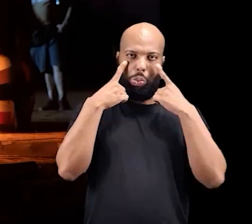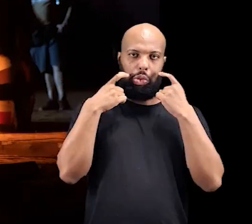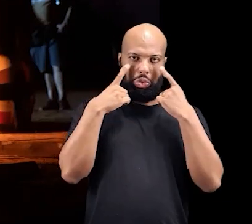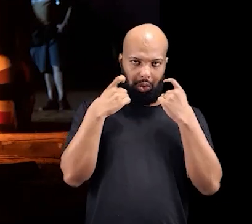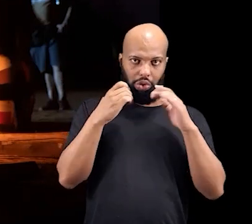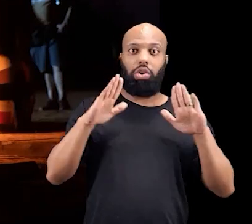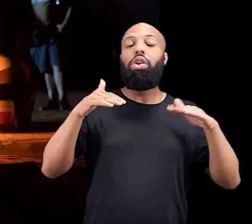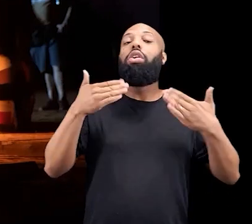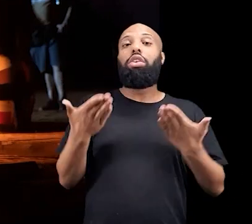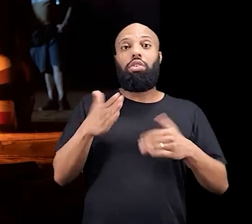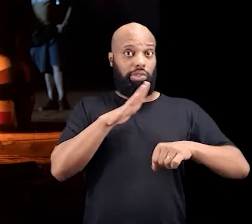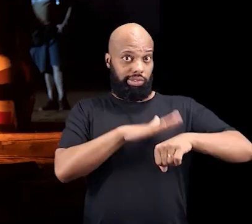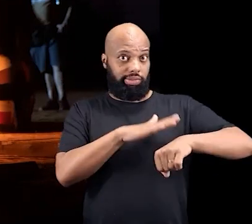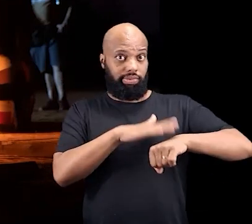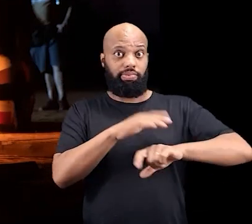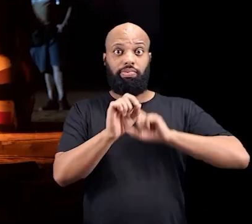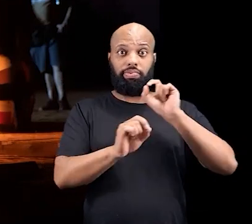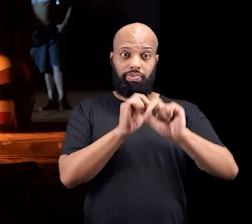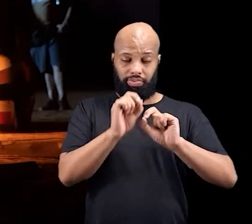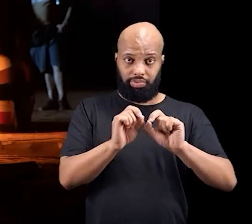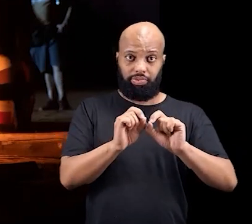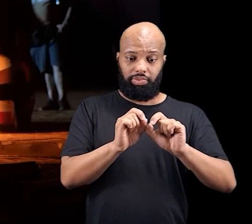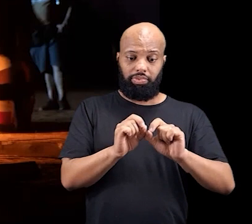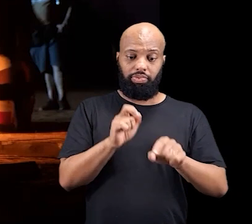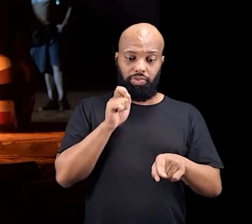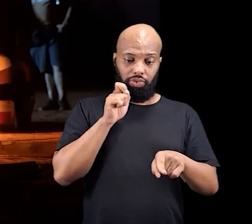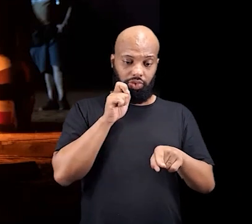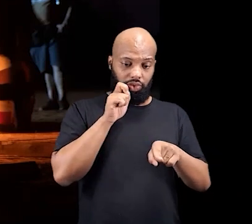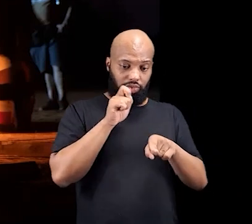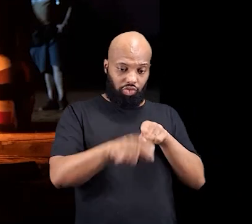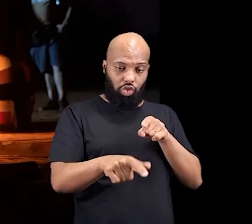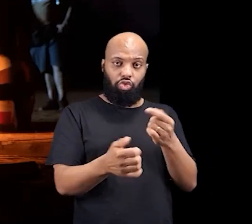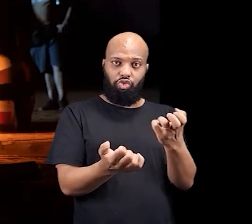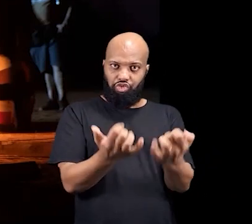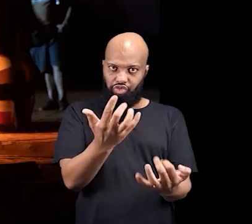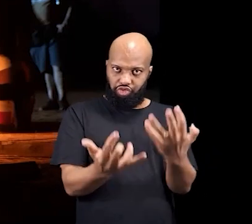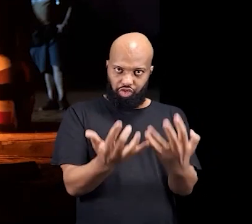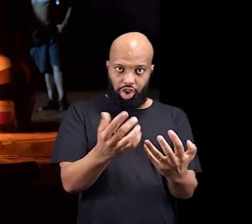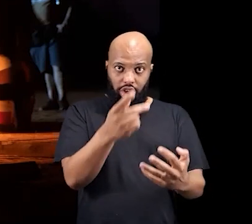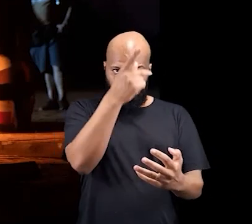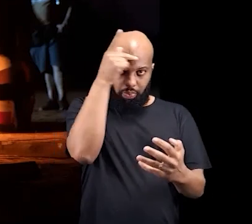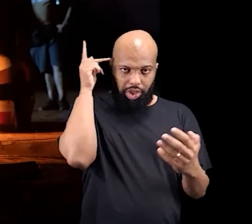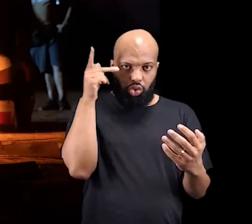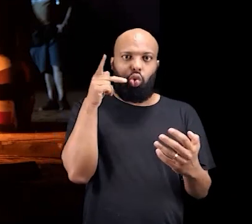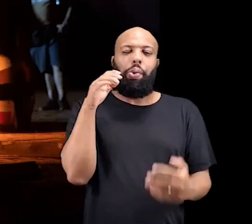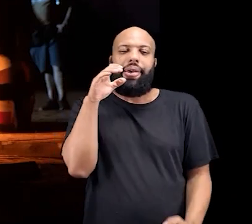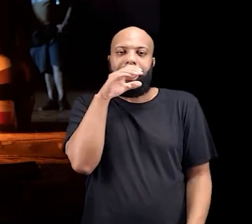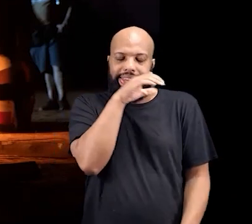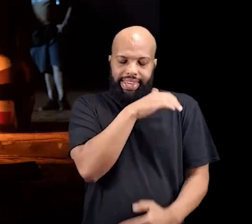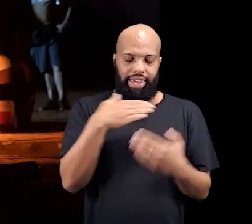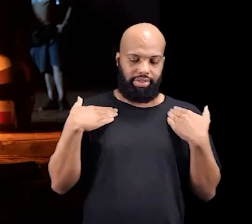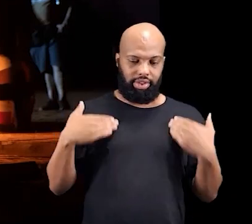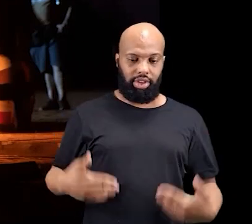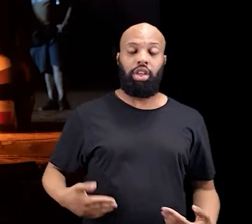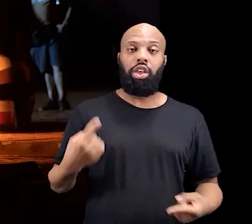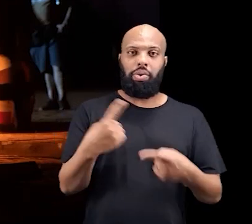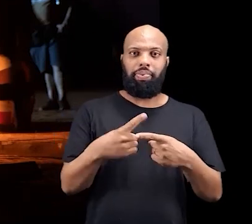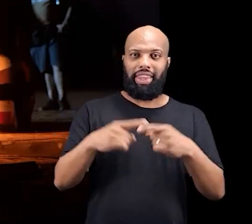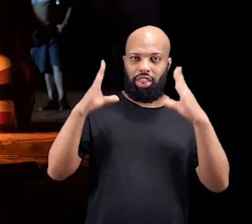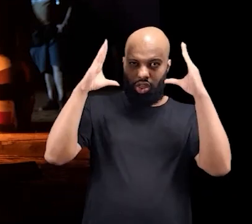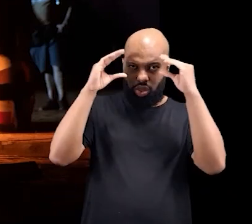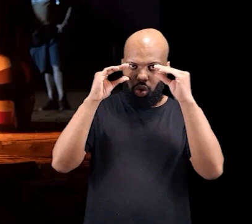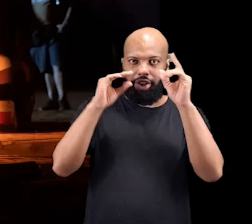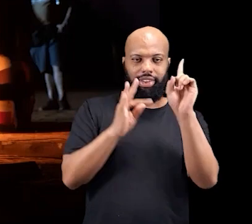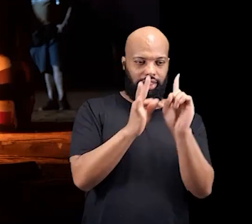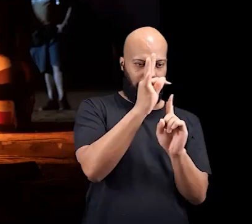último luto, né? Então, nesse momento, acendem-se os fogos para que as pessoas possam se aquecer,